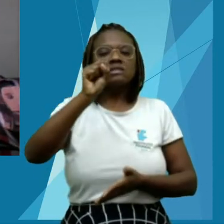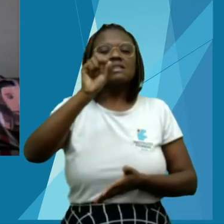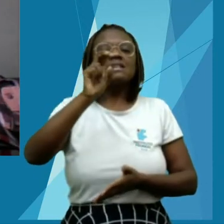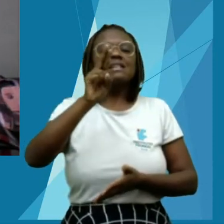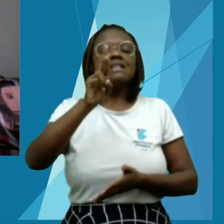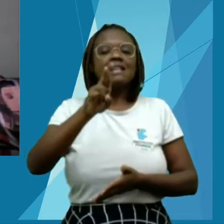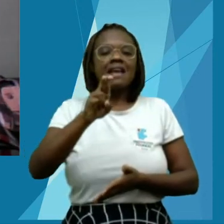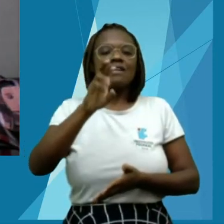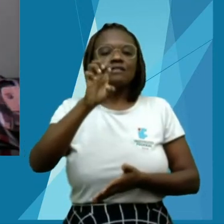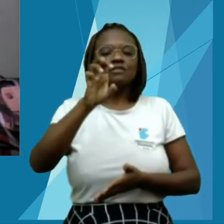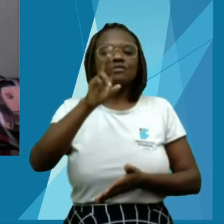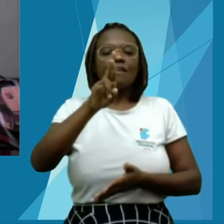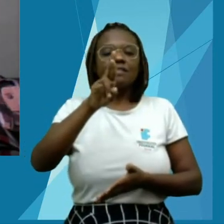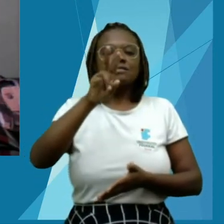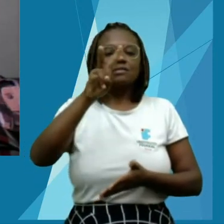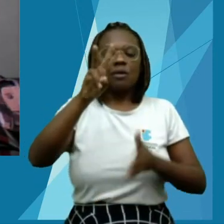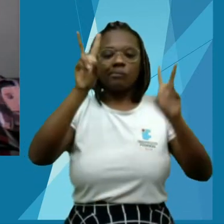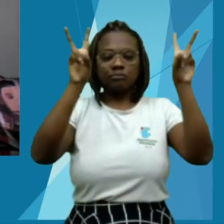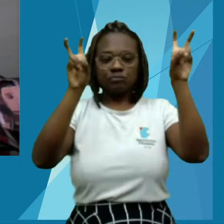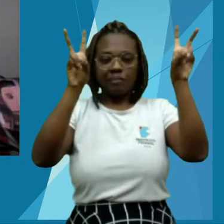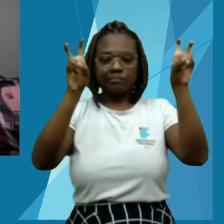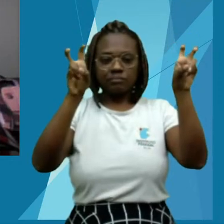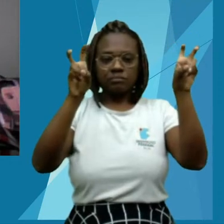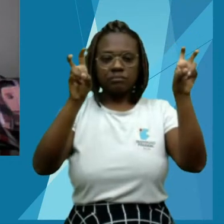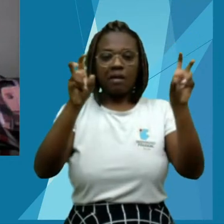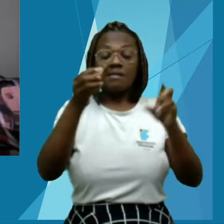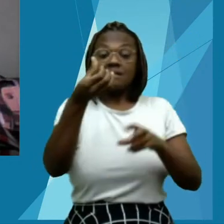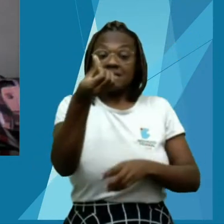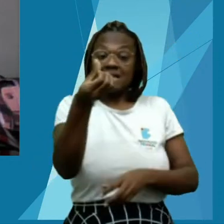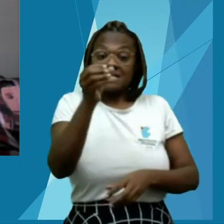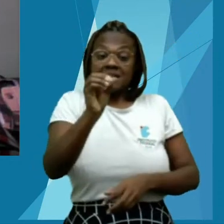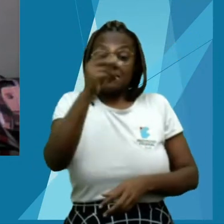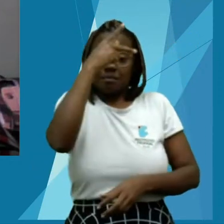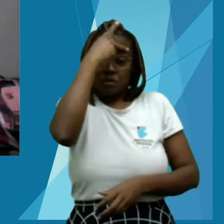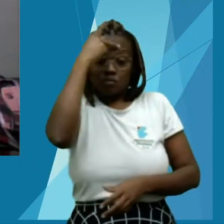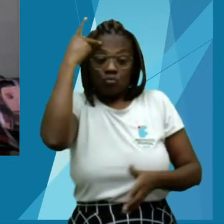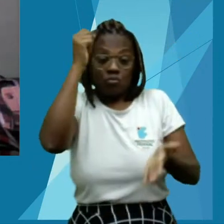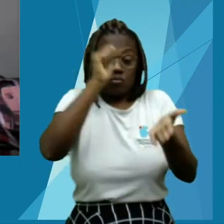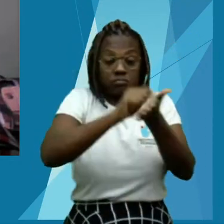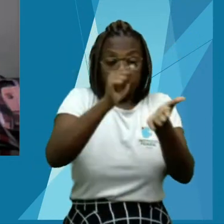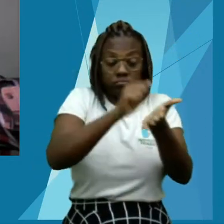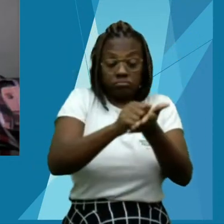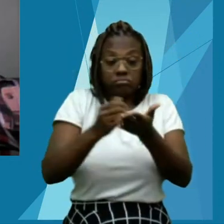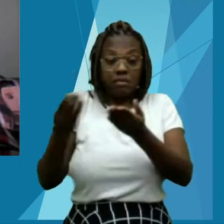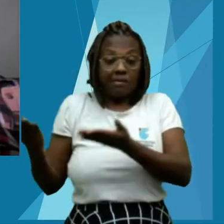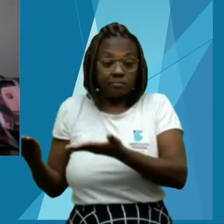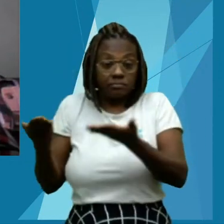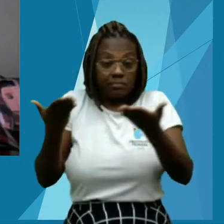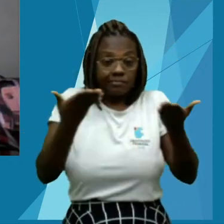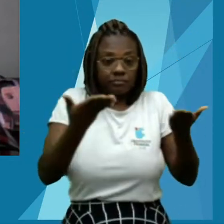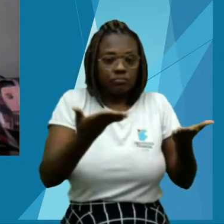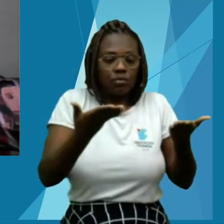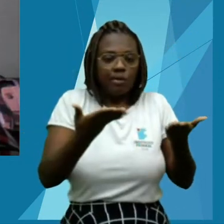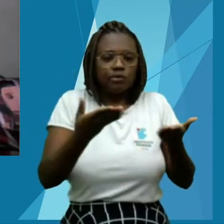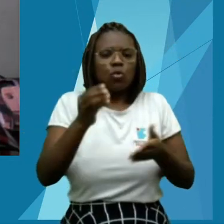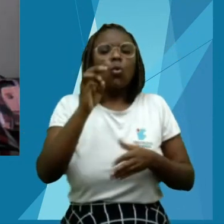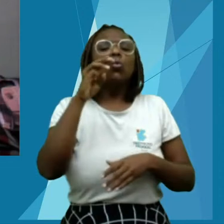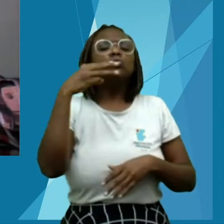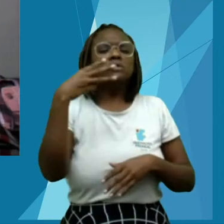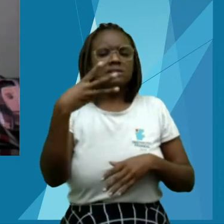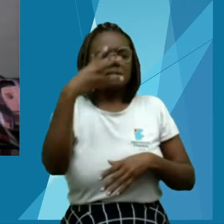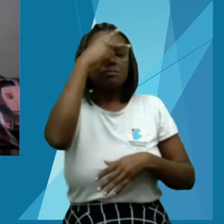possui cerca de 60 autores. Nós apresentaremos agora os três organizadores do livro.